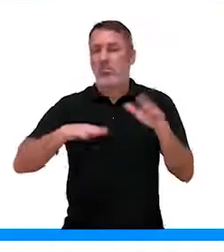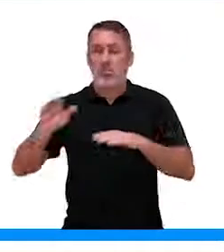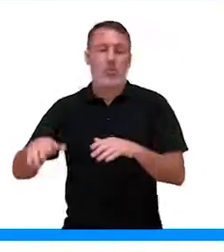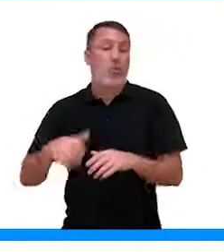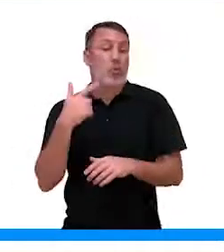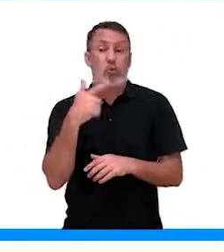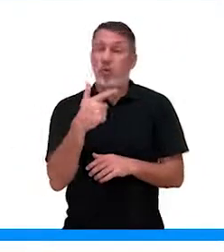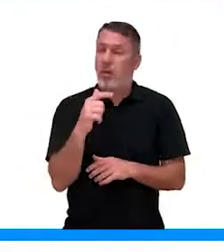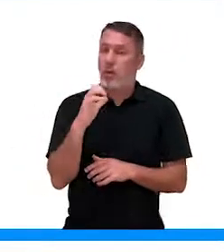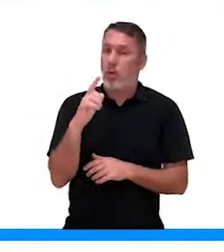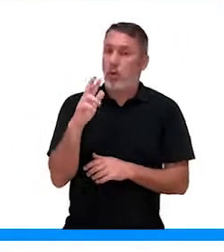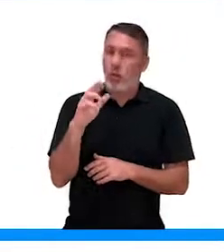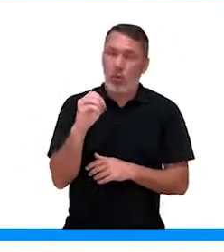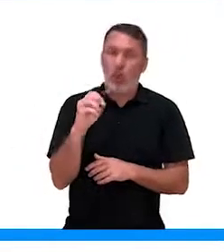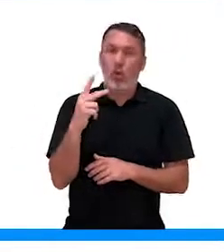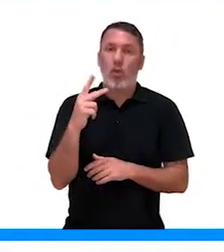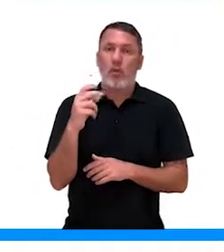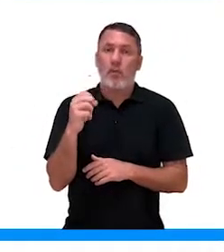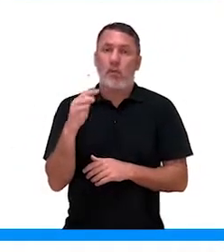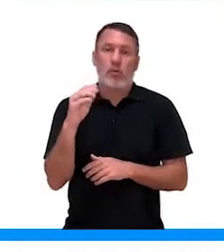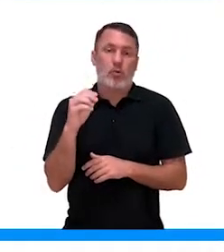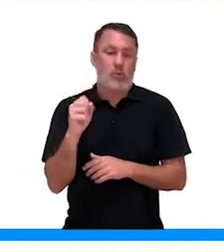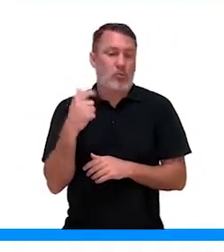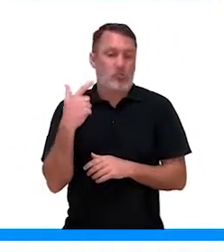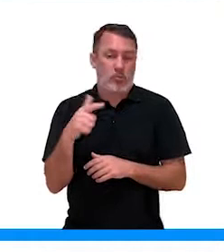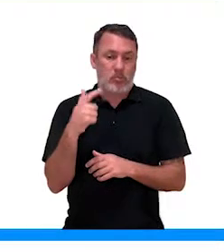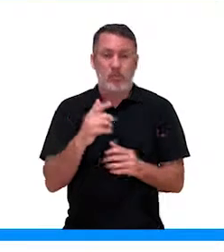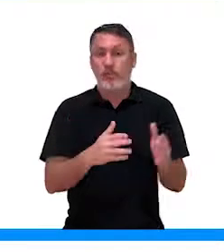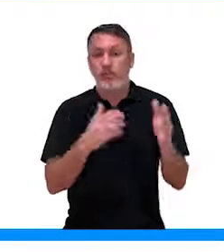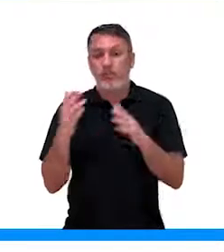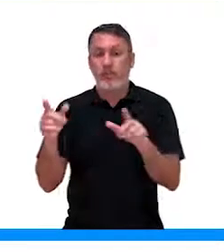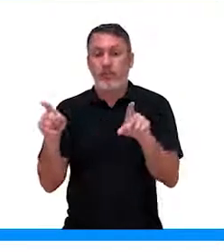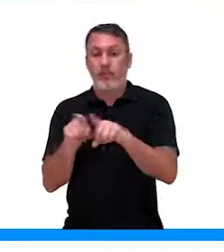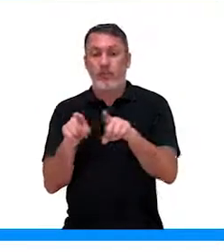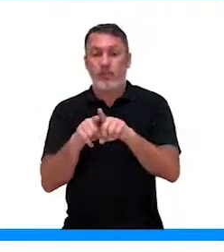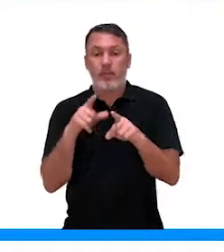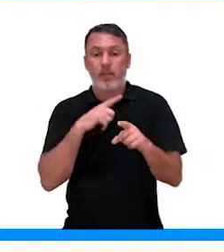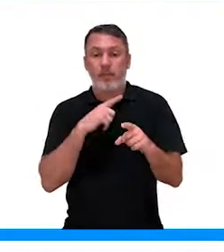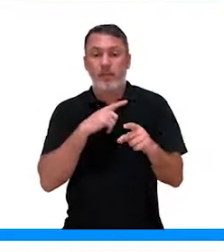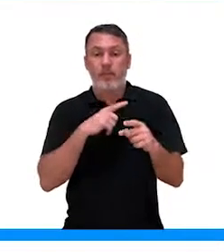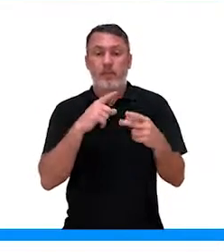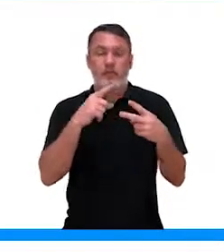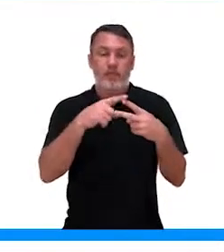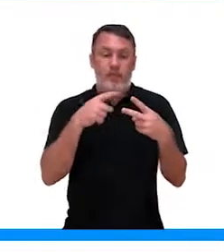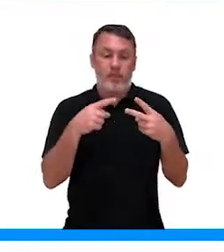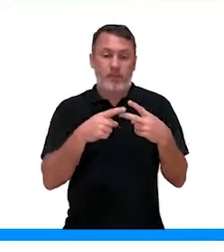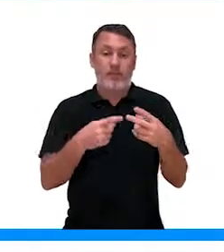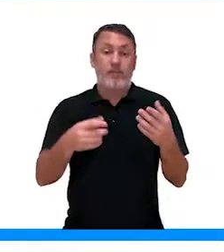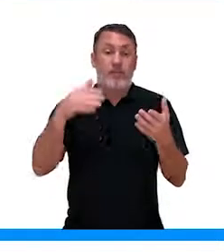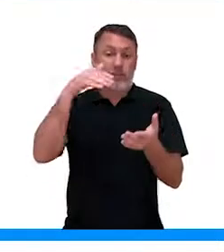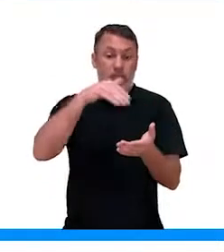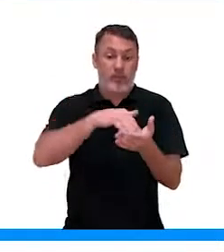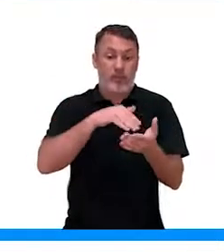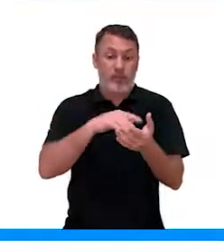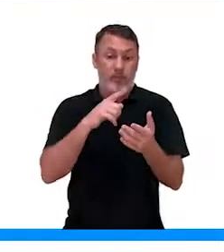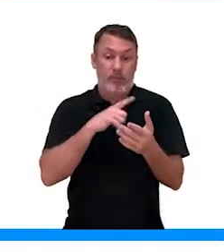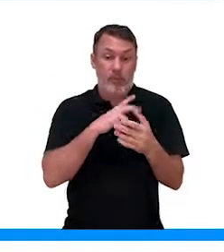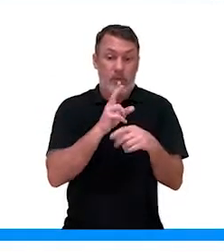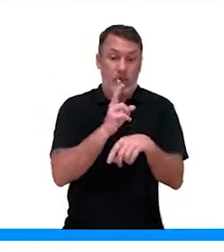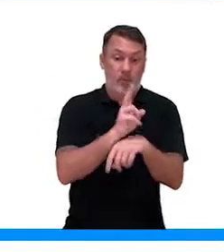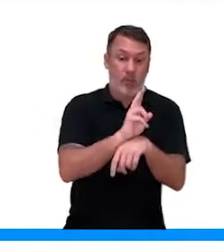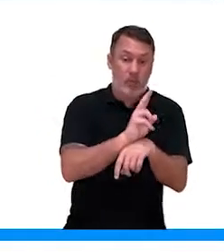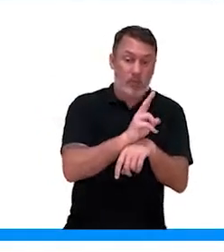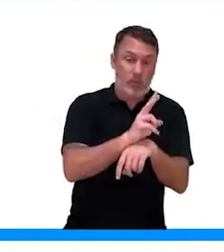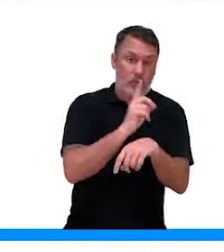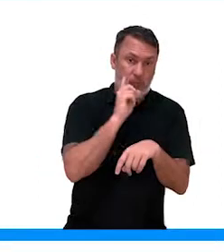Essas células não têm cloroplastos. Então, temos as células guarda, temos as células subsidiárias ao redor. Entre as células